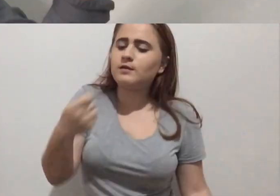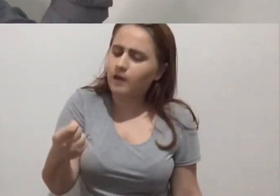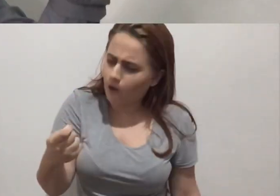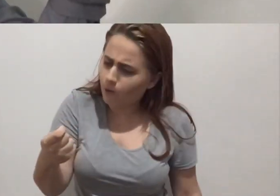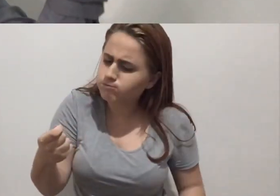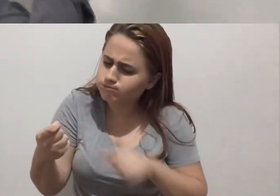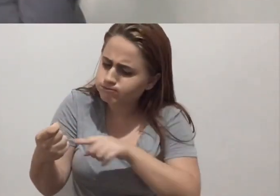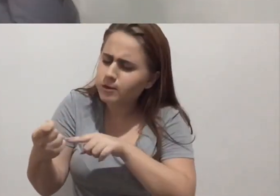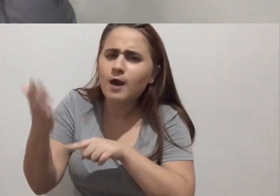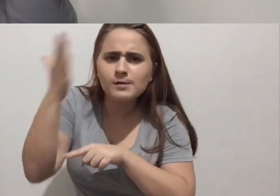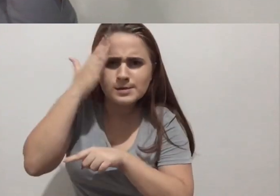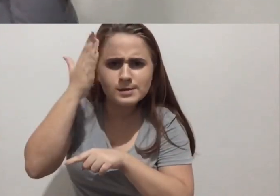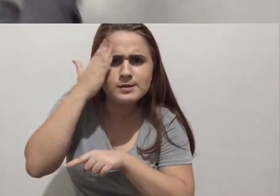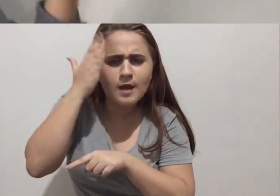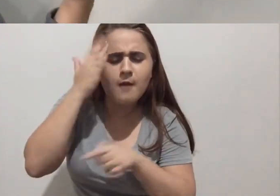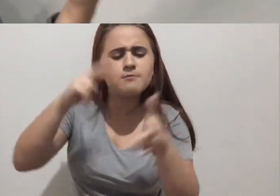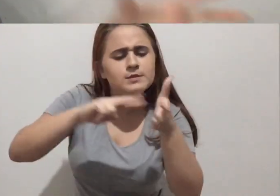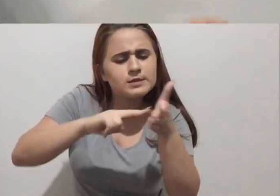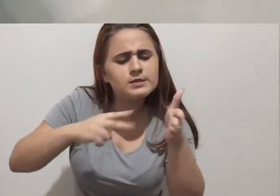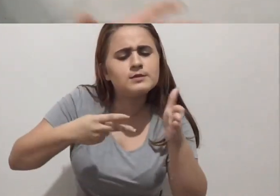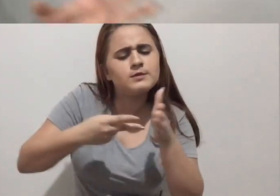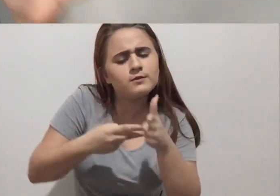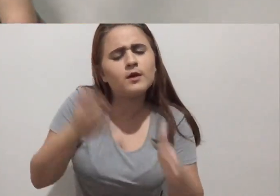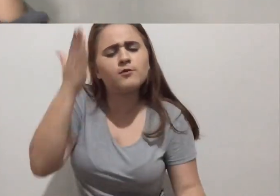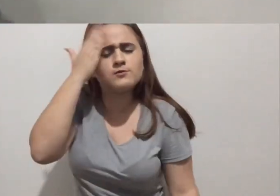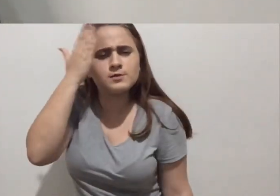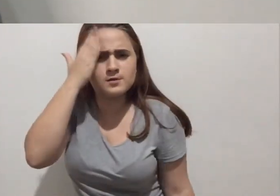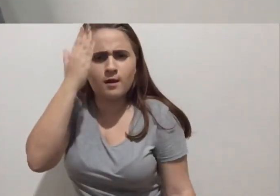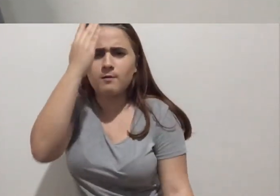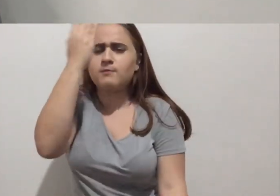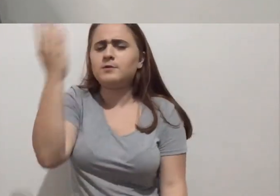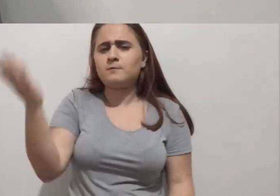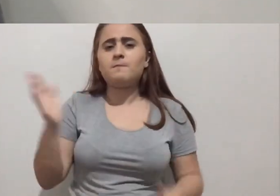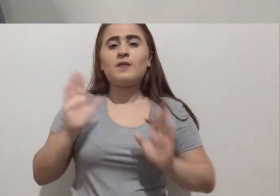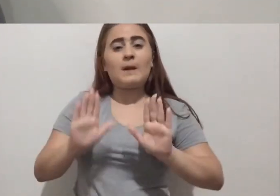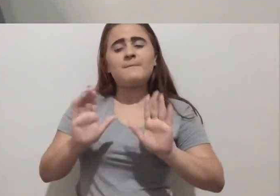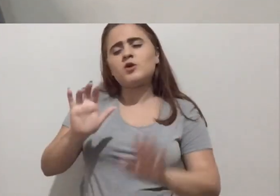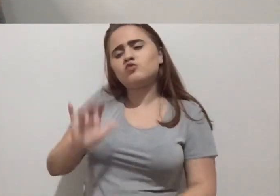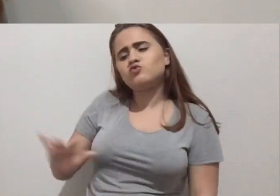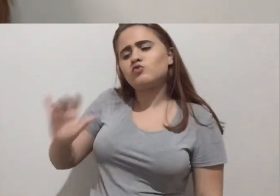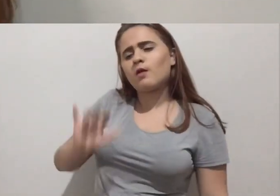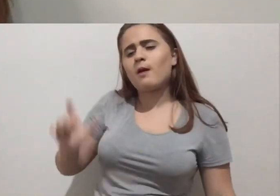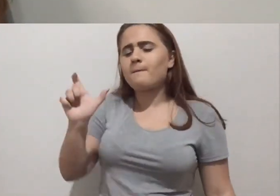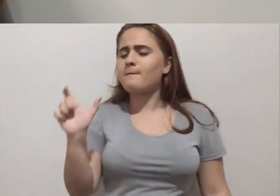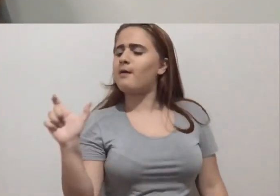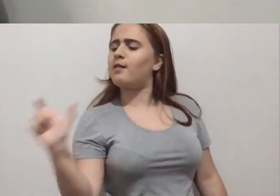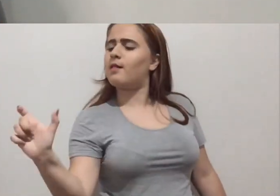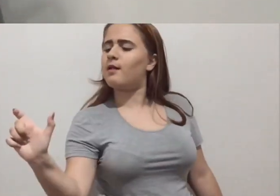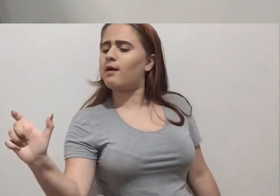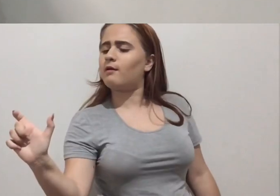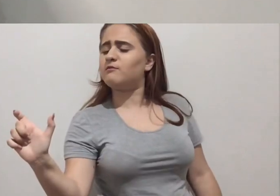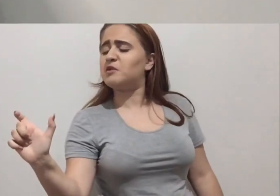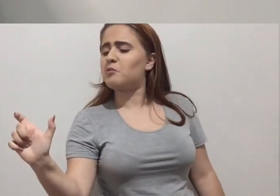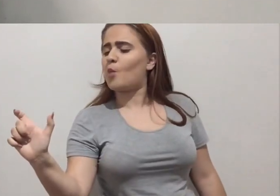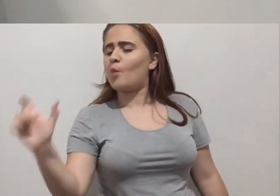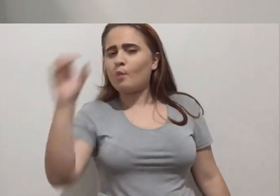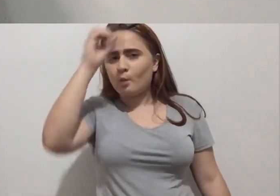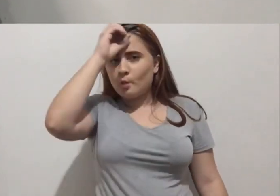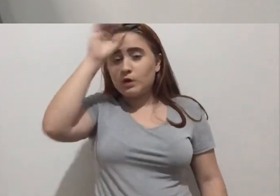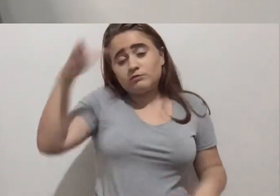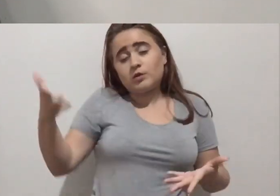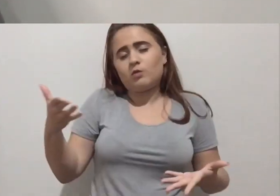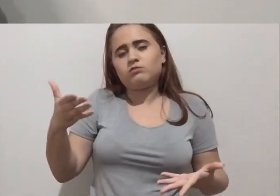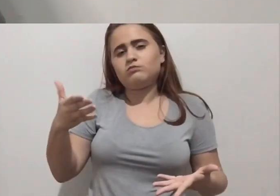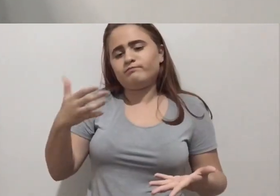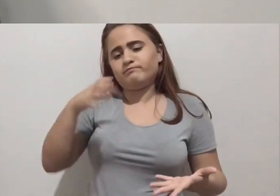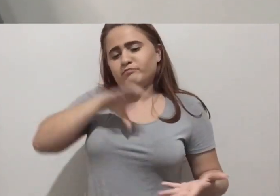significa na cabeça deles, né? Mas soletrar, escrever, eles não sabem. Então, eles